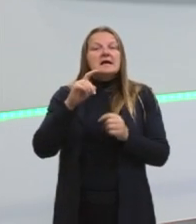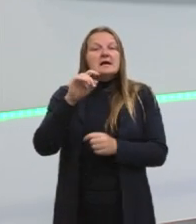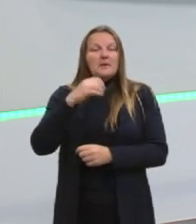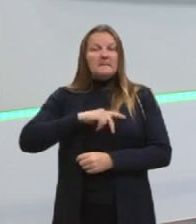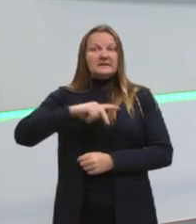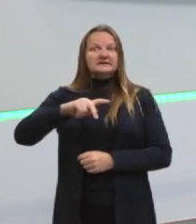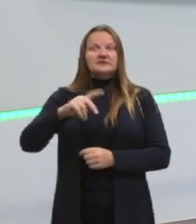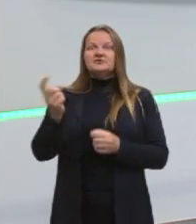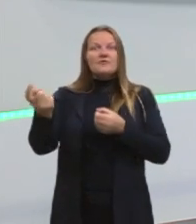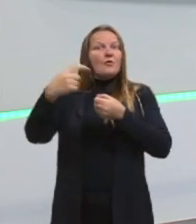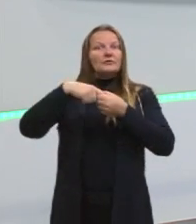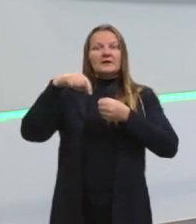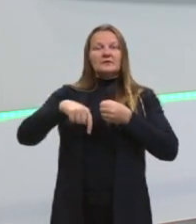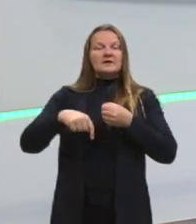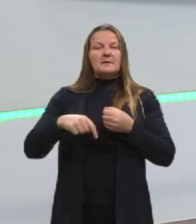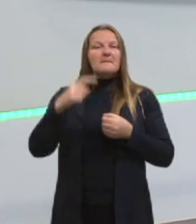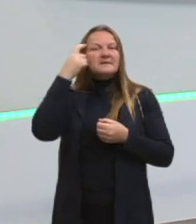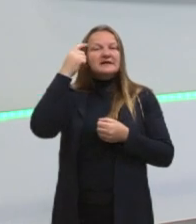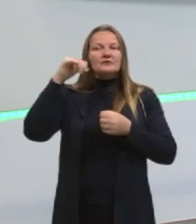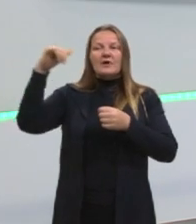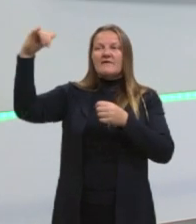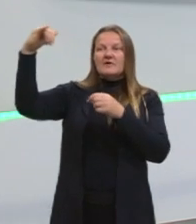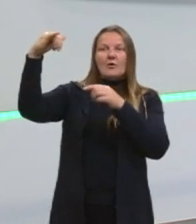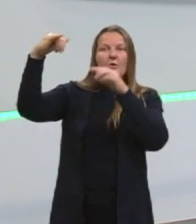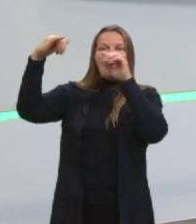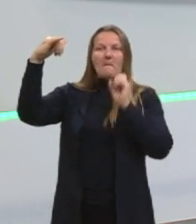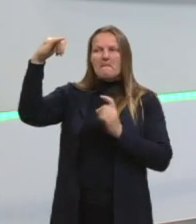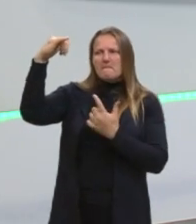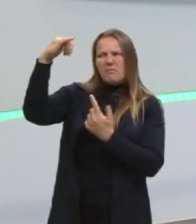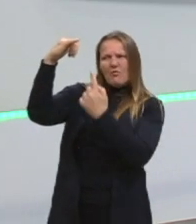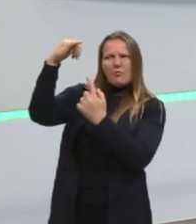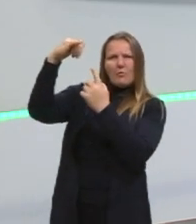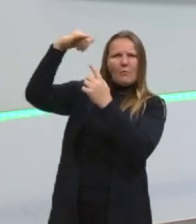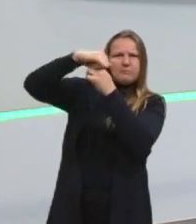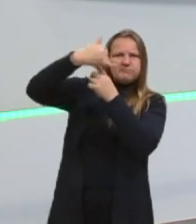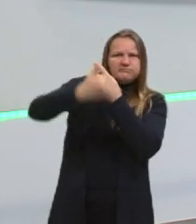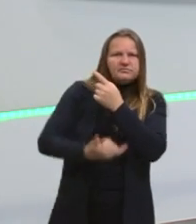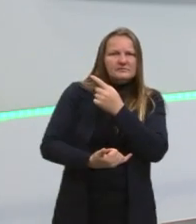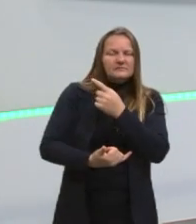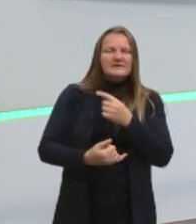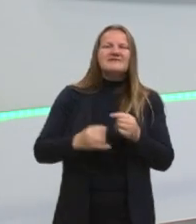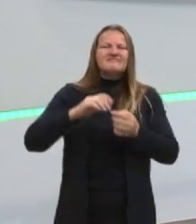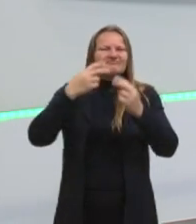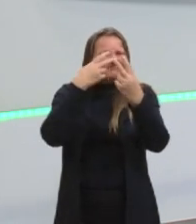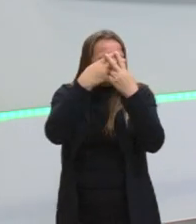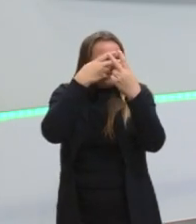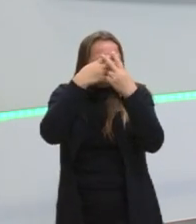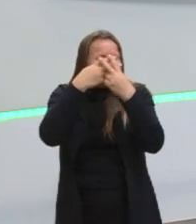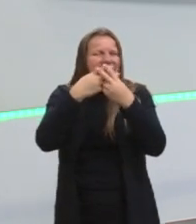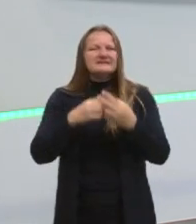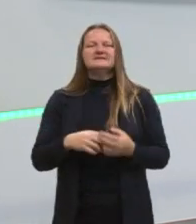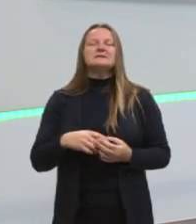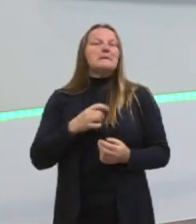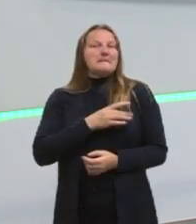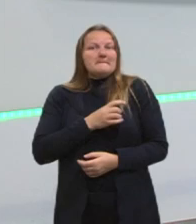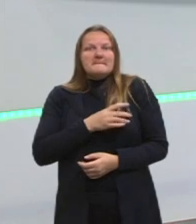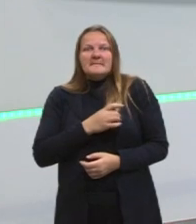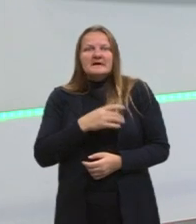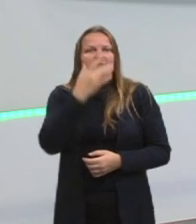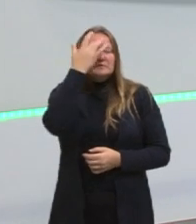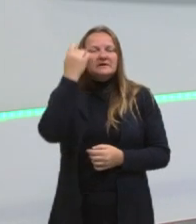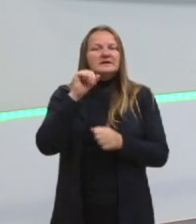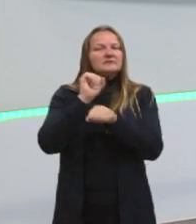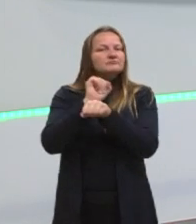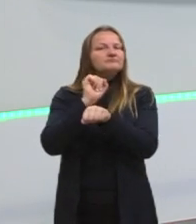Se tinha medo, que os militares tentassem derrubar o avião dele, matassem o João Goulart, prendessem ele quando ele chegasse. Daí, ele ficou